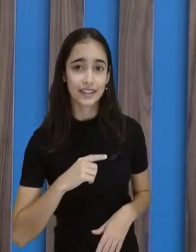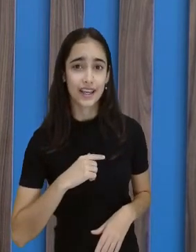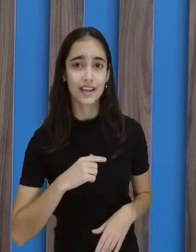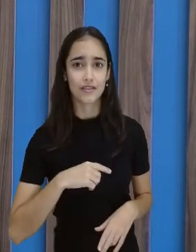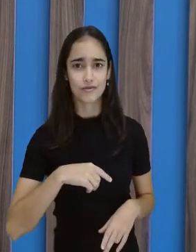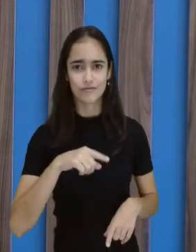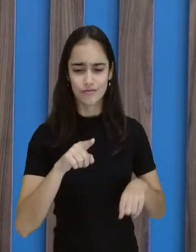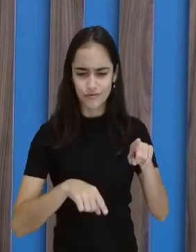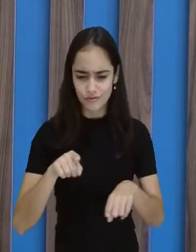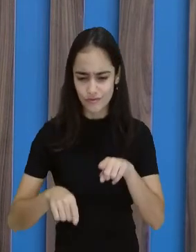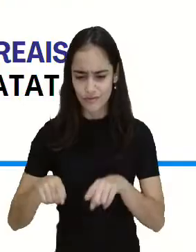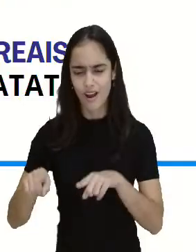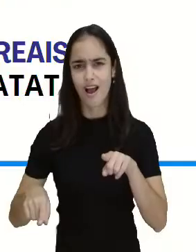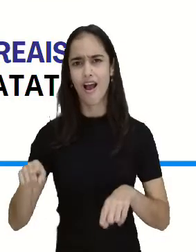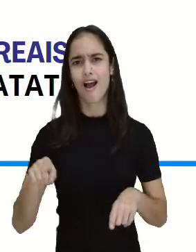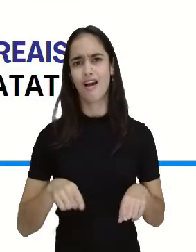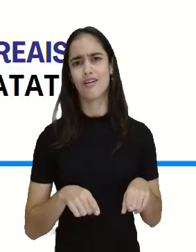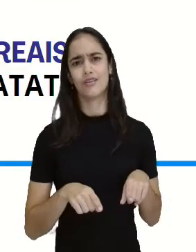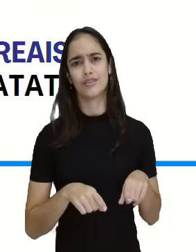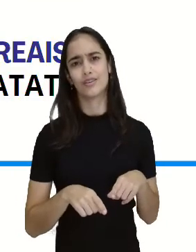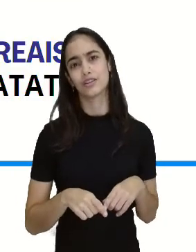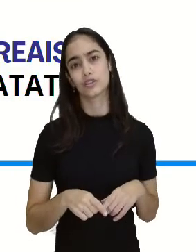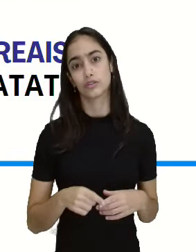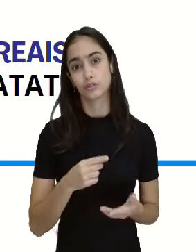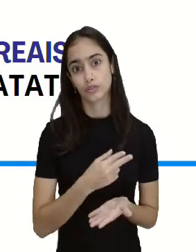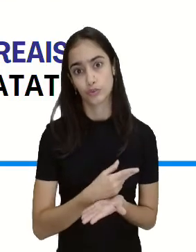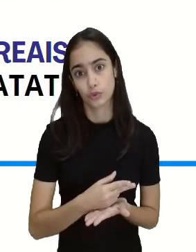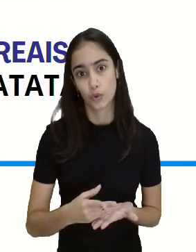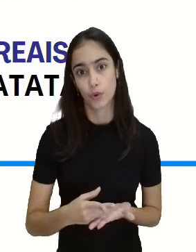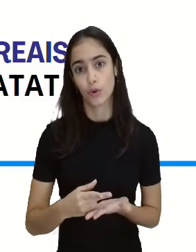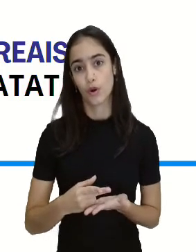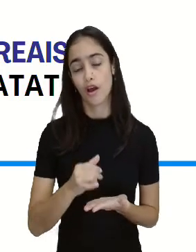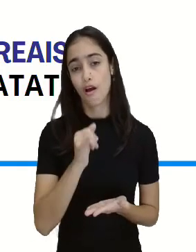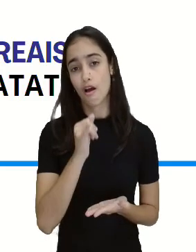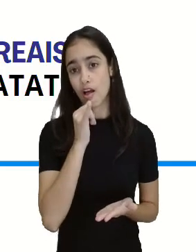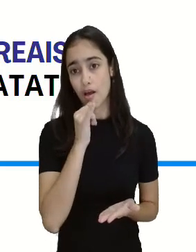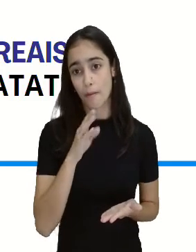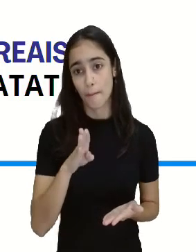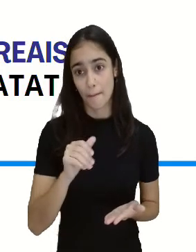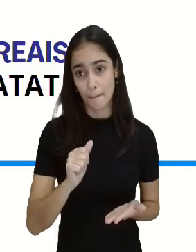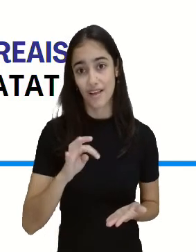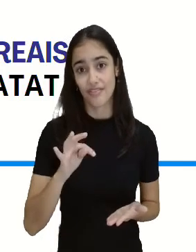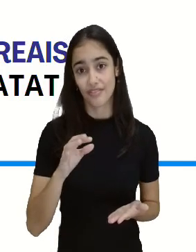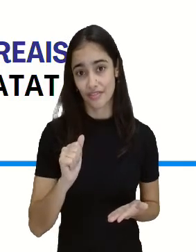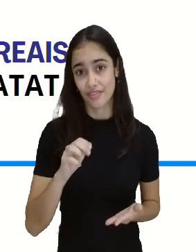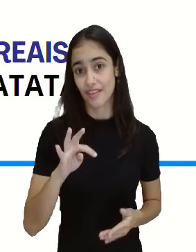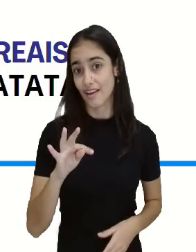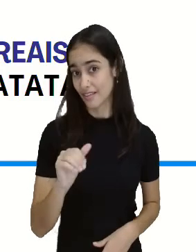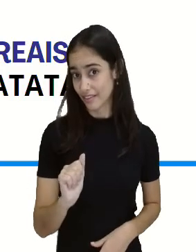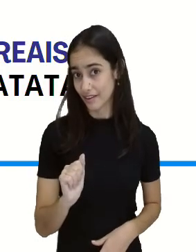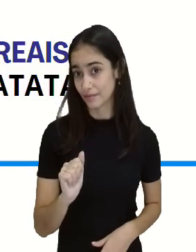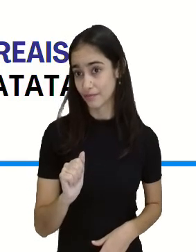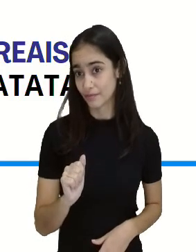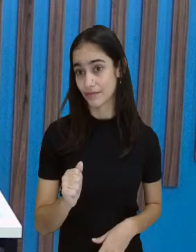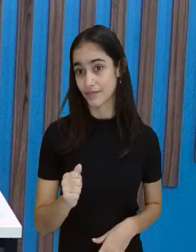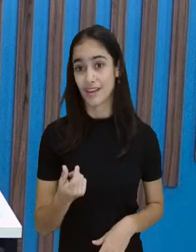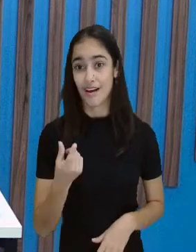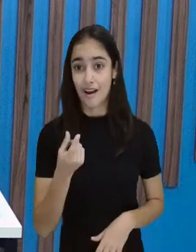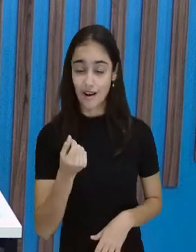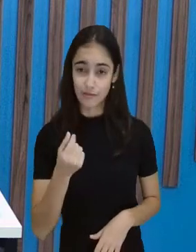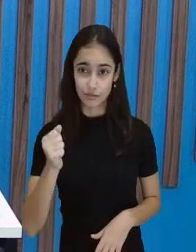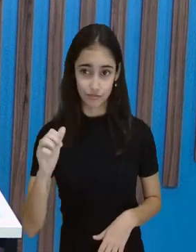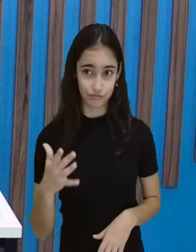olha, a batata também aí está mais cara que no outro, olha. Isso, está a variação de produtos, né? Aqui a batata está mais